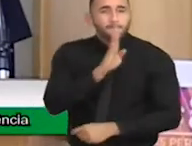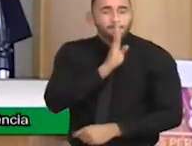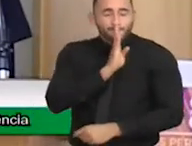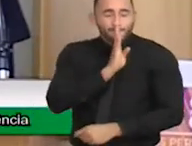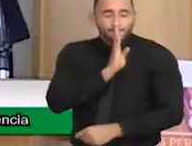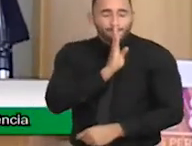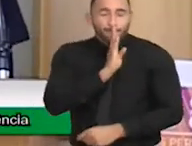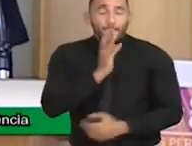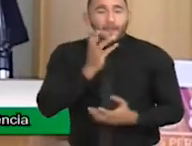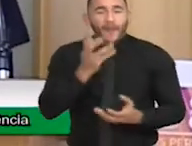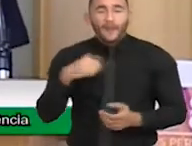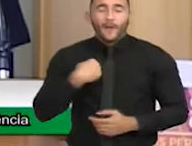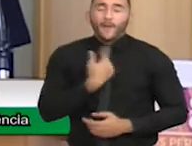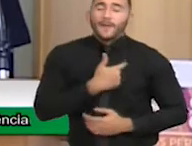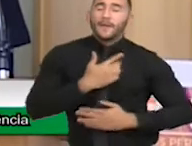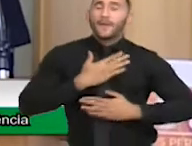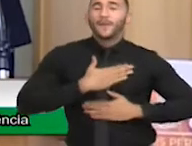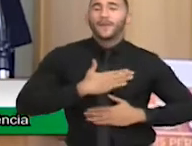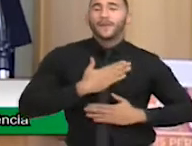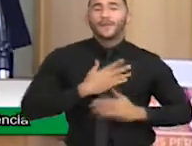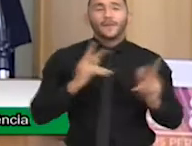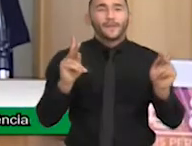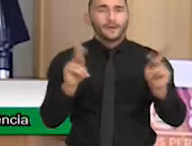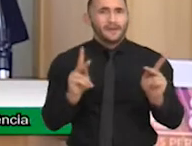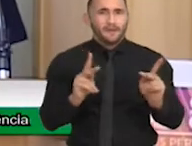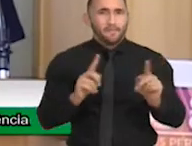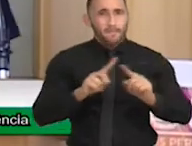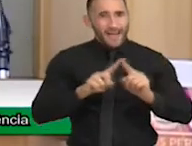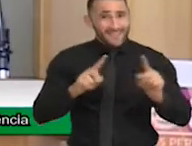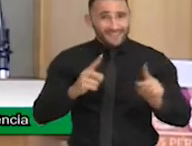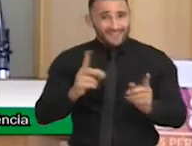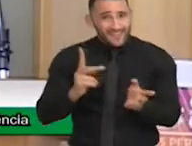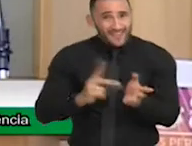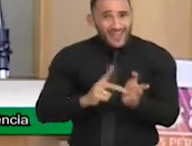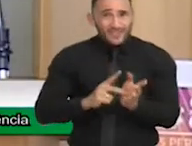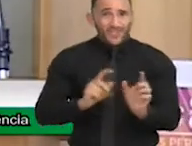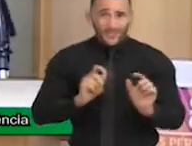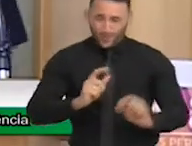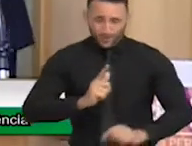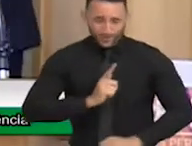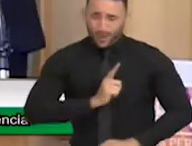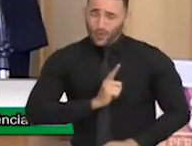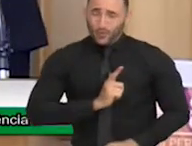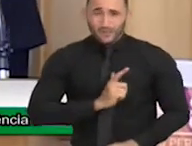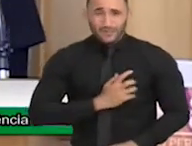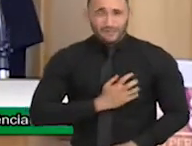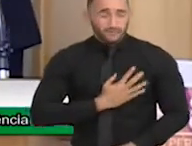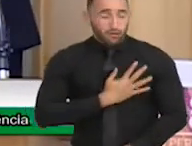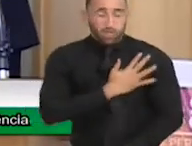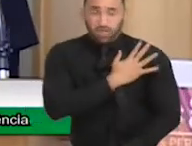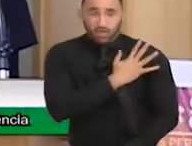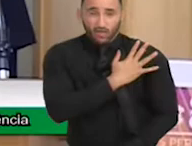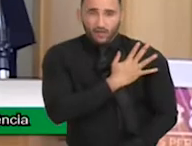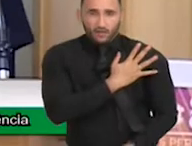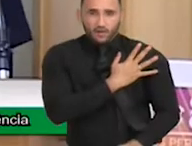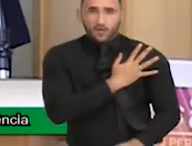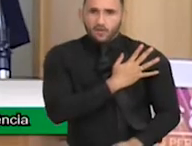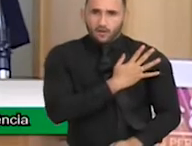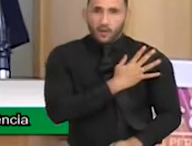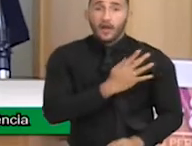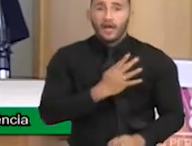Sendo muito sincera, isso me enoja. Rejeição e abandono são histórias